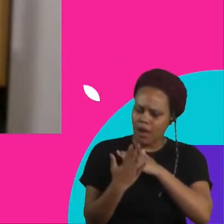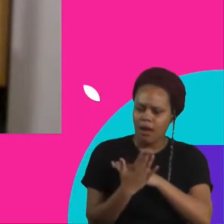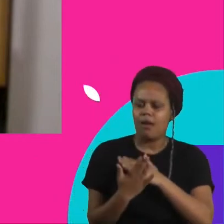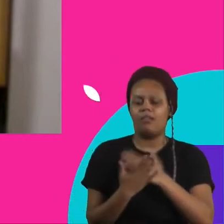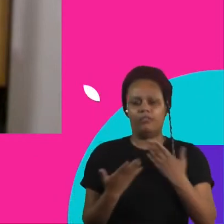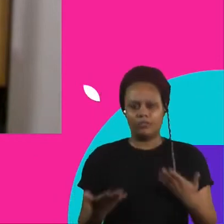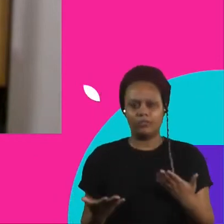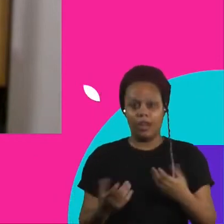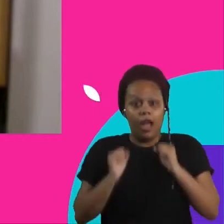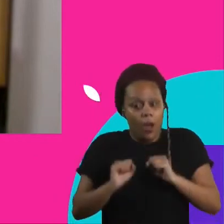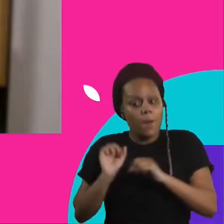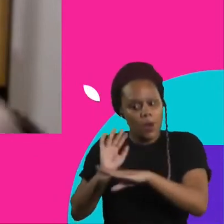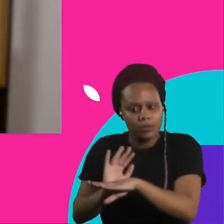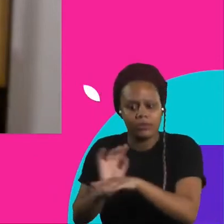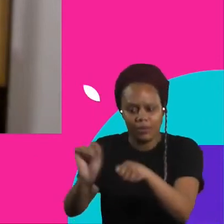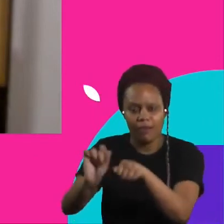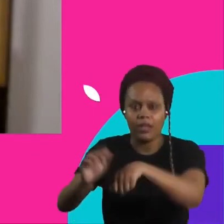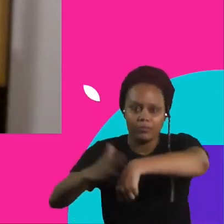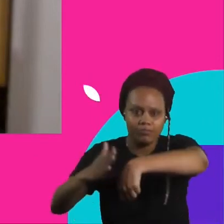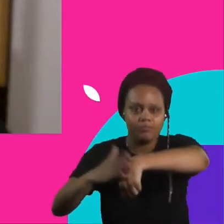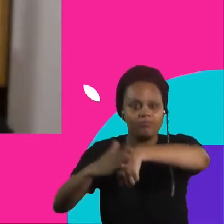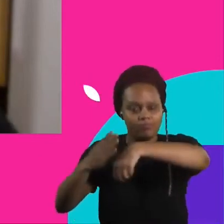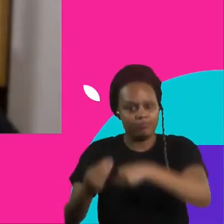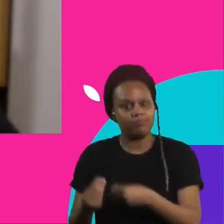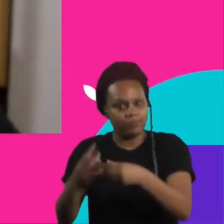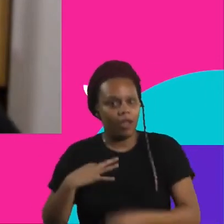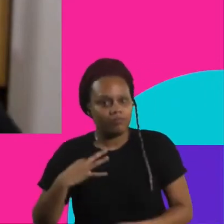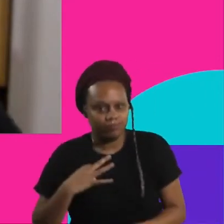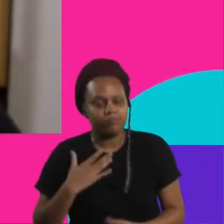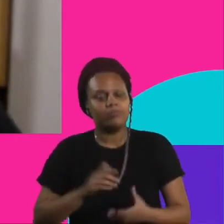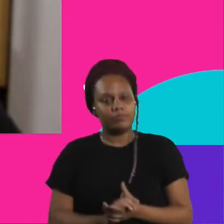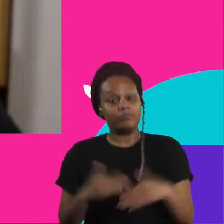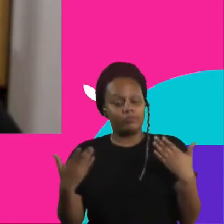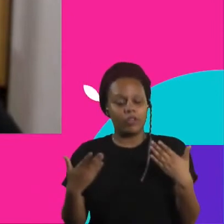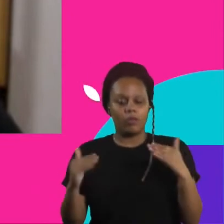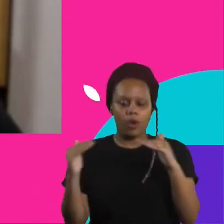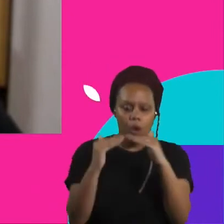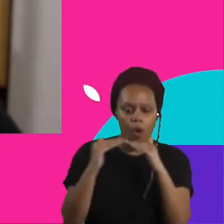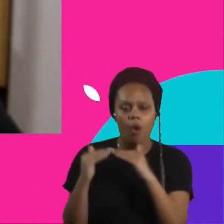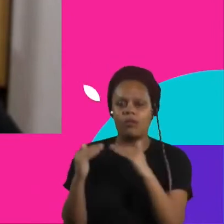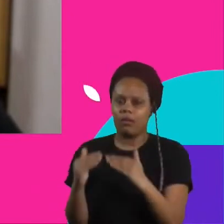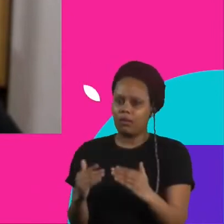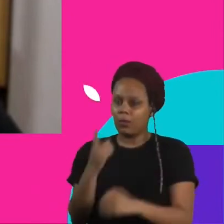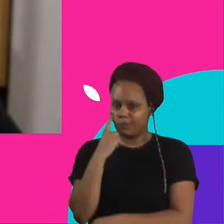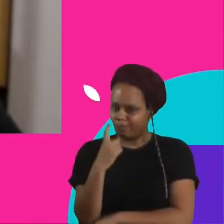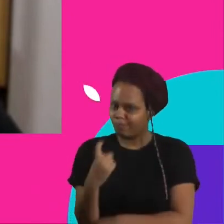ajudar a fazer, né? Então essa sinergia, essa conexão é muito interessante. Então essas